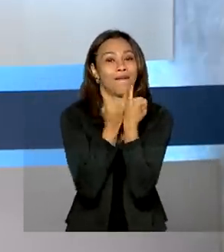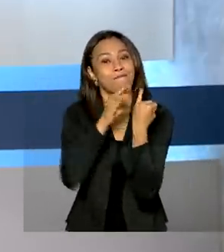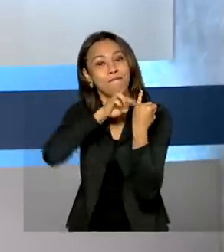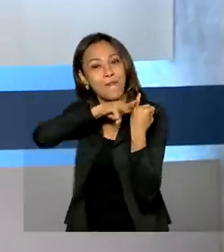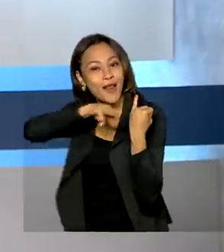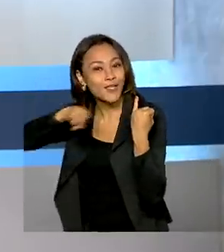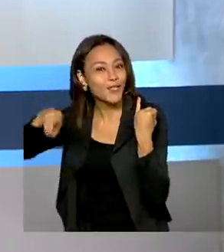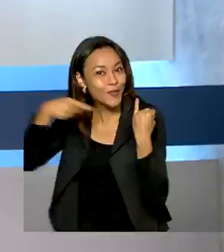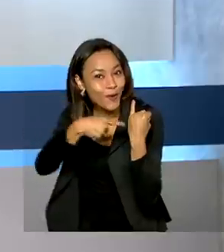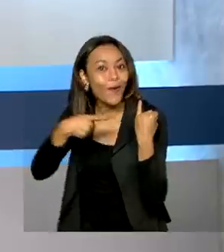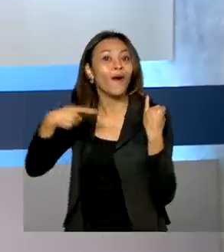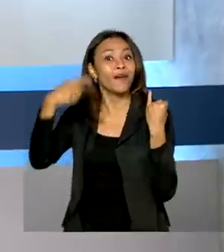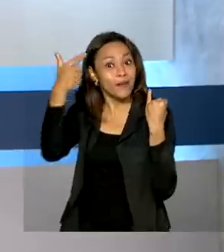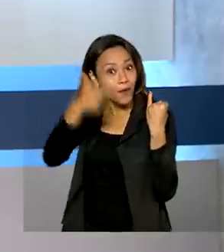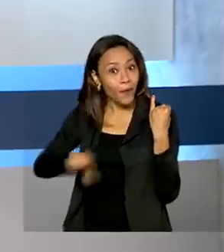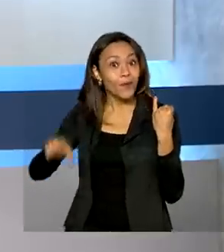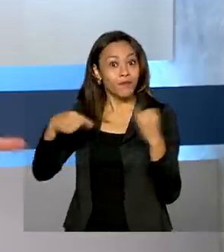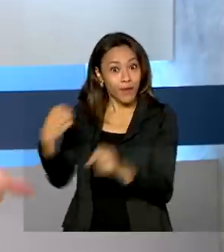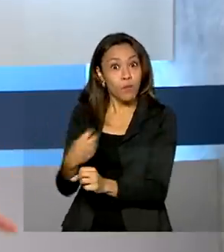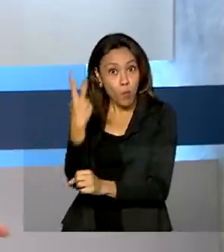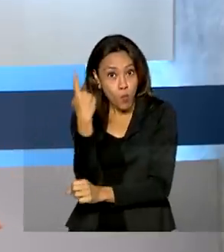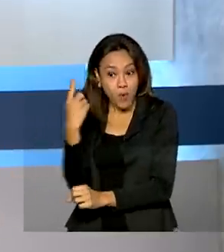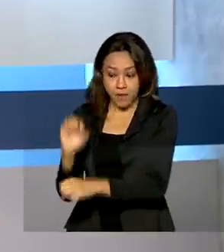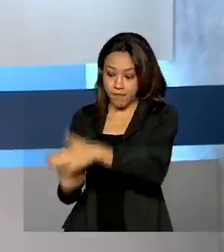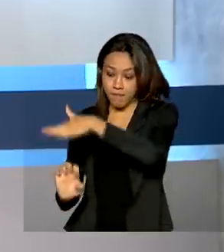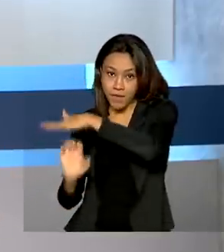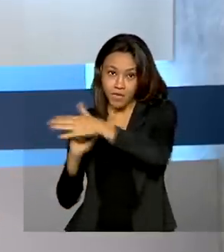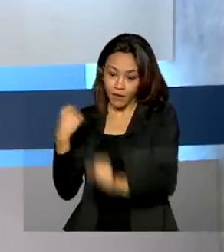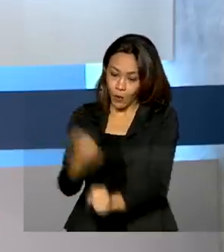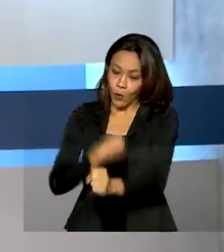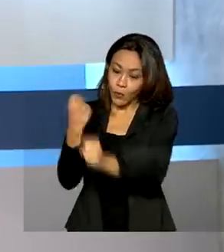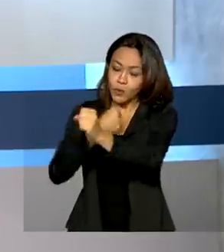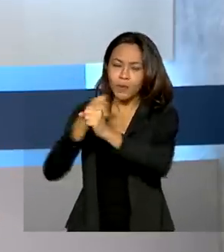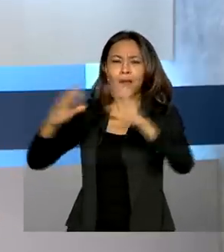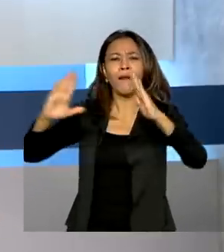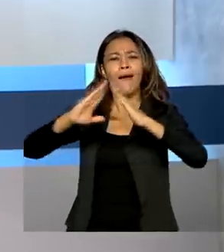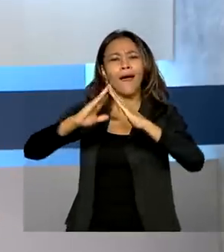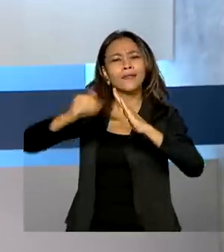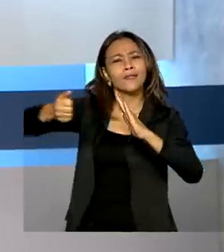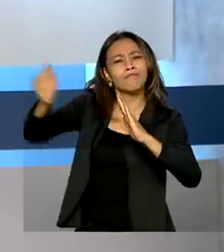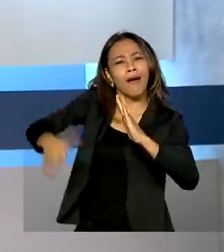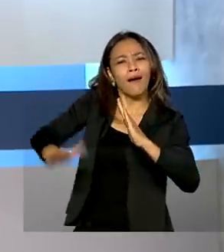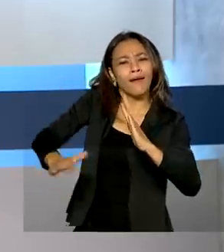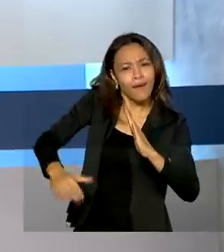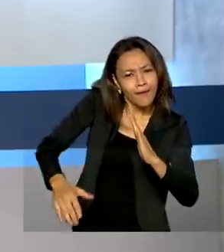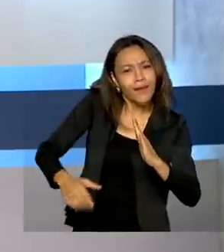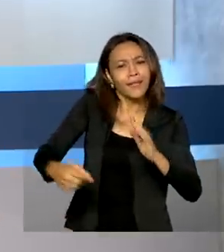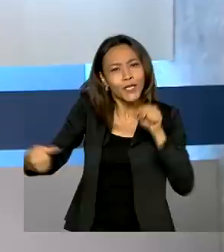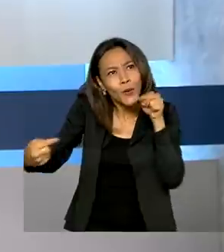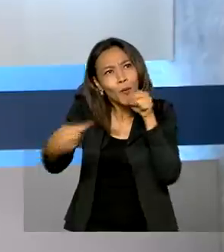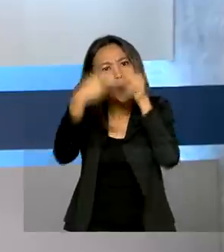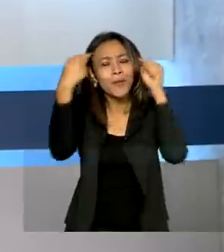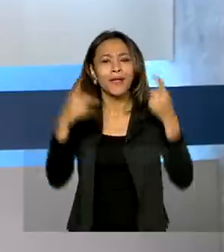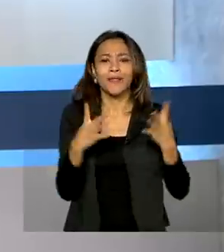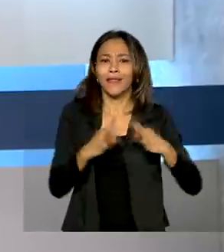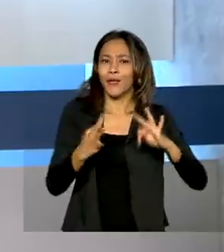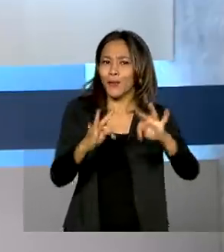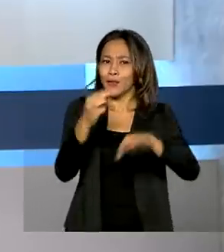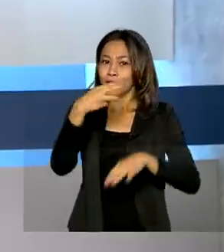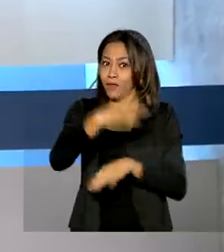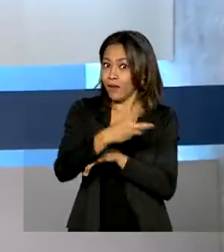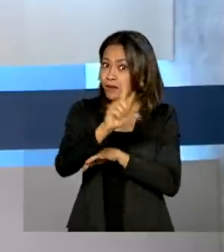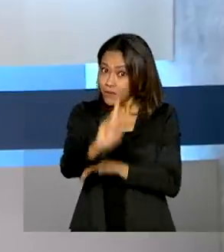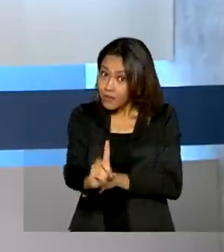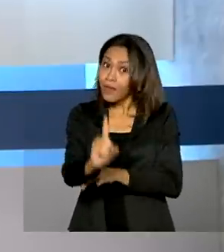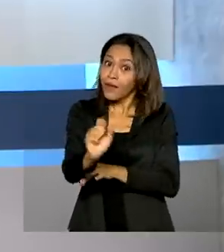empresa privada vai construir no arquipélago, que fica no Pará, casas mais baratas e sustentáveis, combinando a tecnologia 3D com